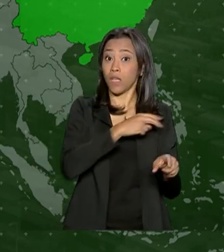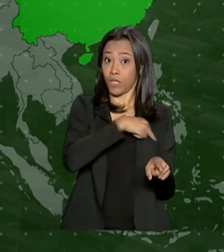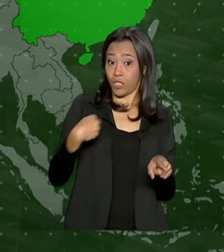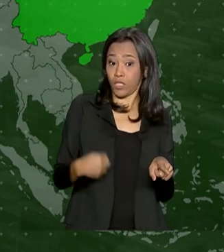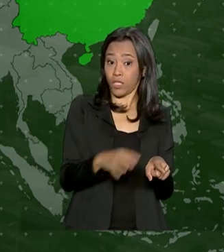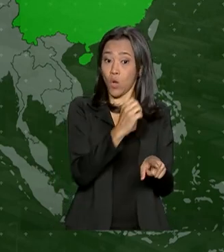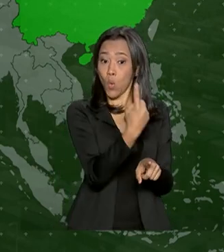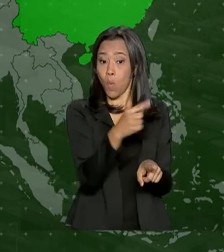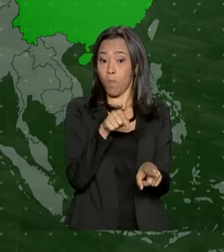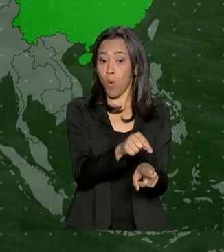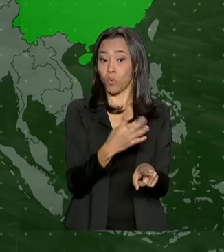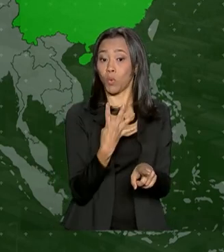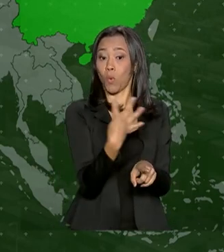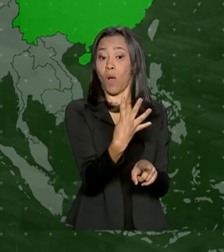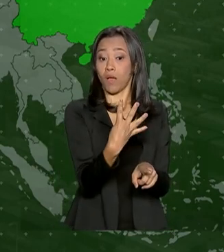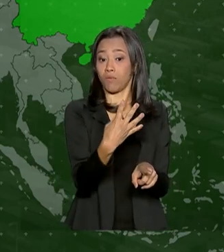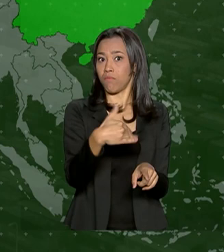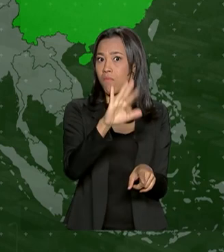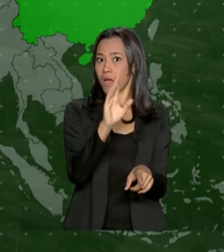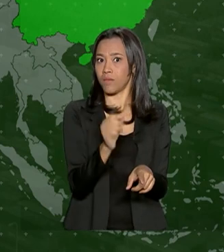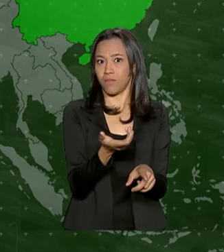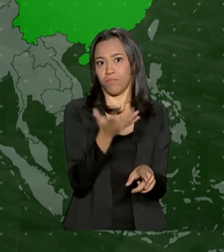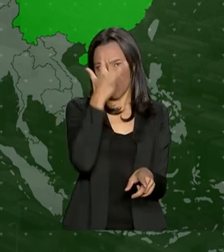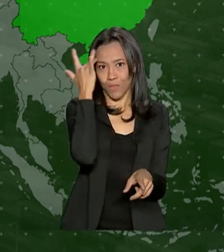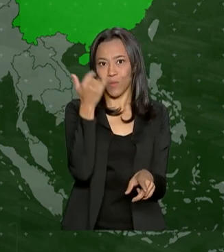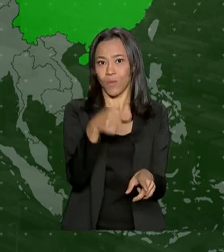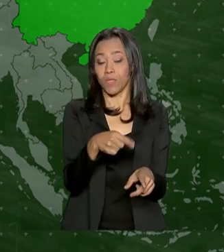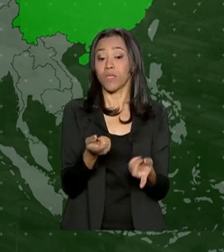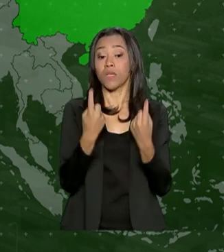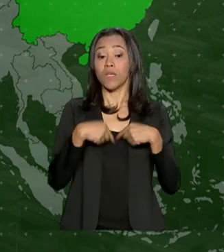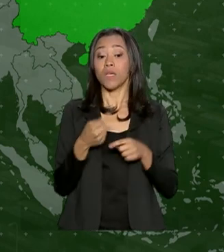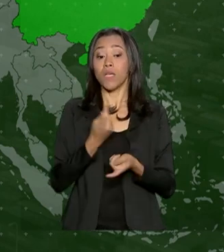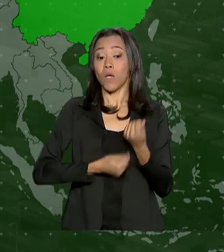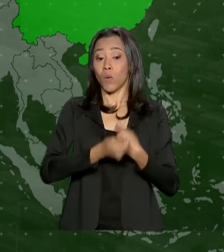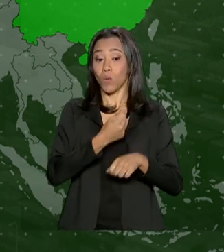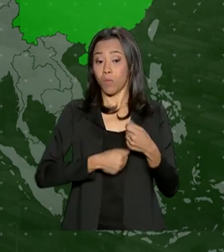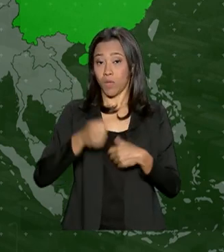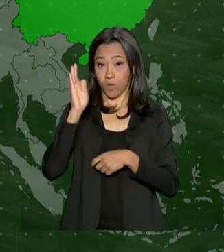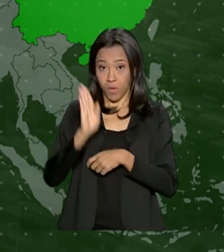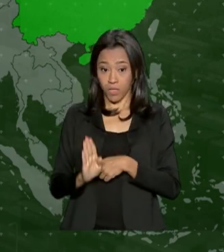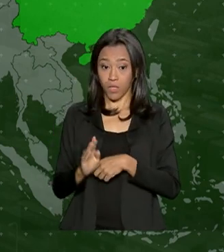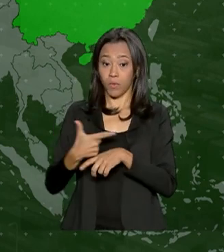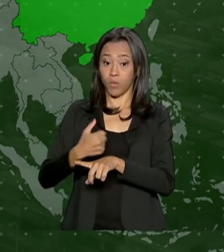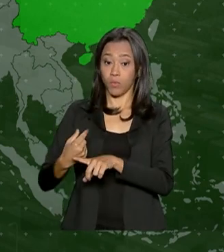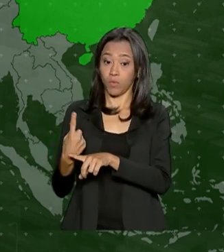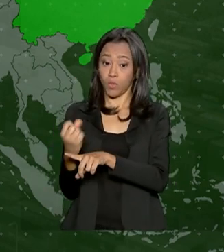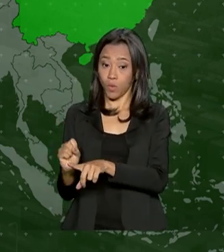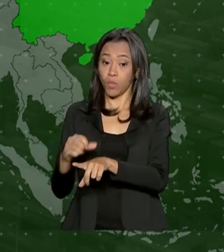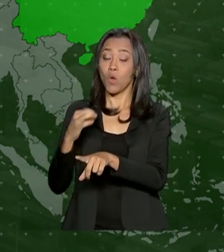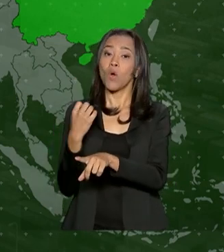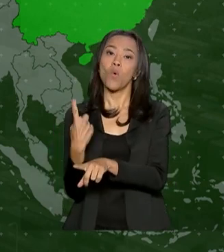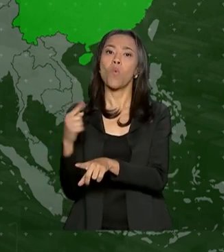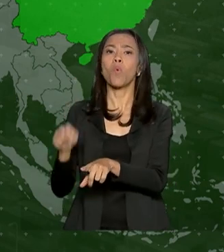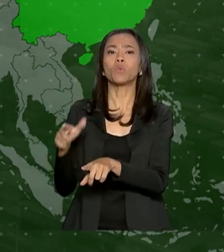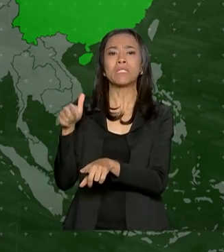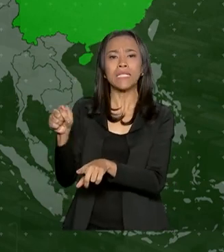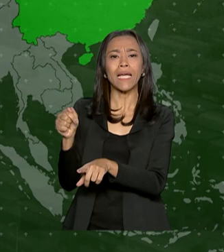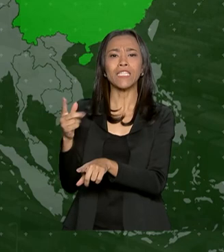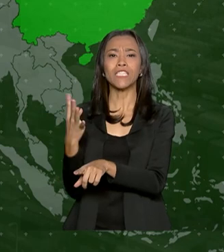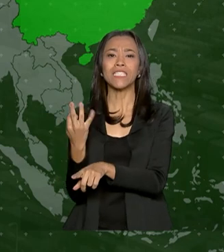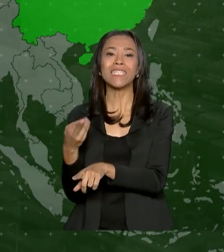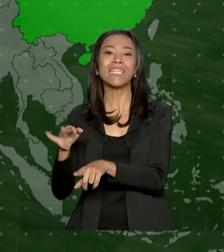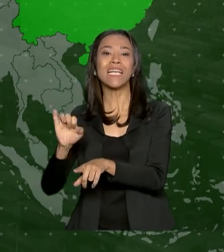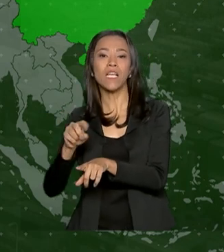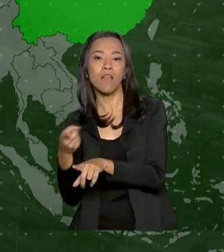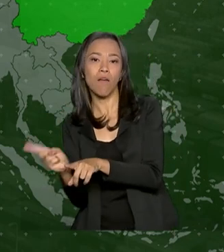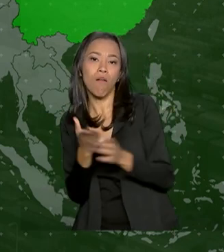de 1,4 bilhão de habitantes. E a economia do Brasil, em 2018, mais de 1,7 trilhão de dólares,